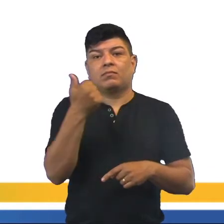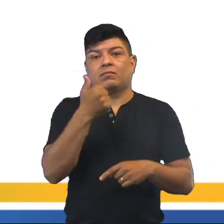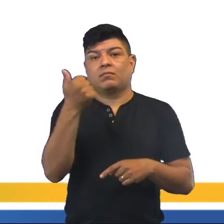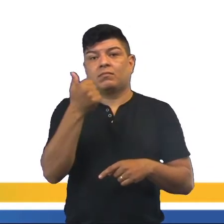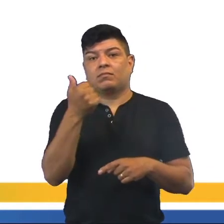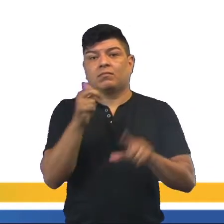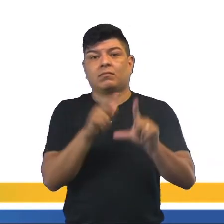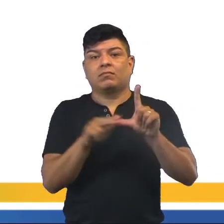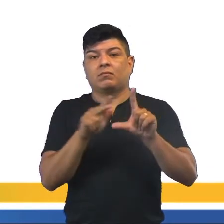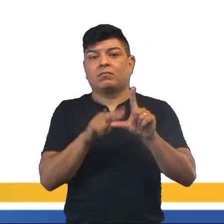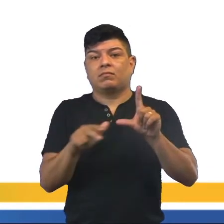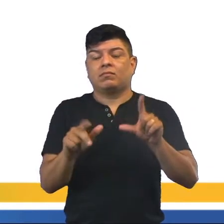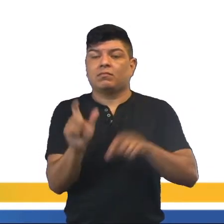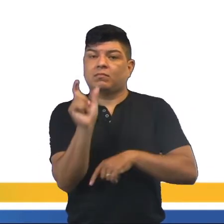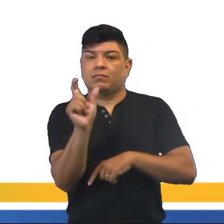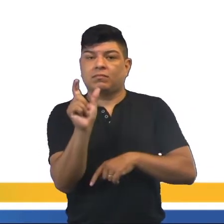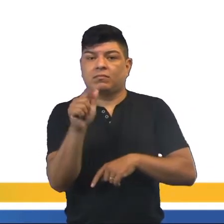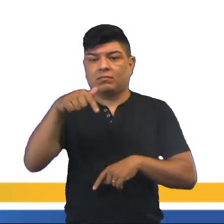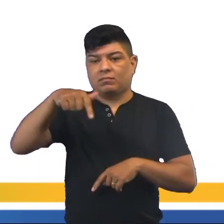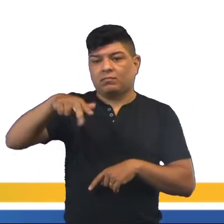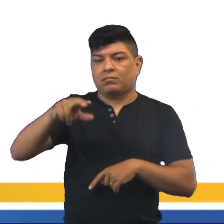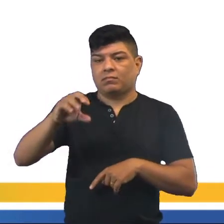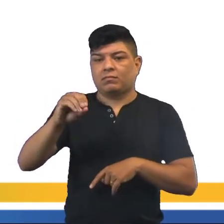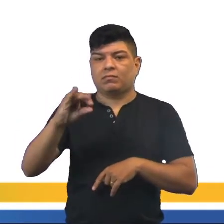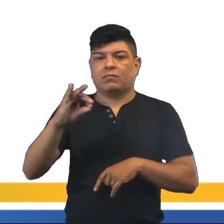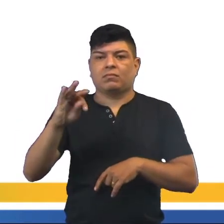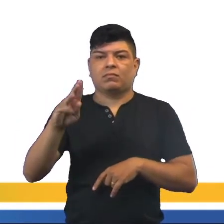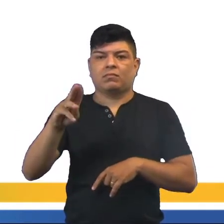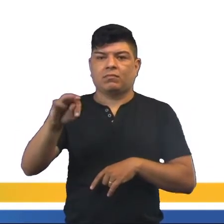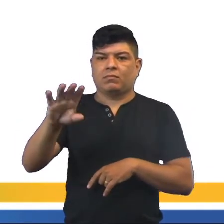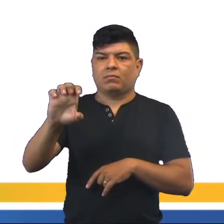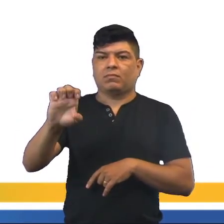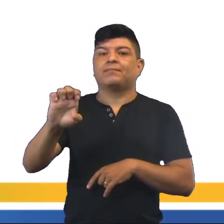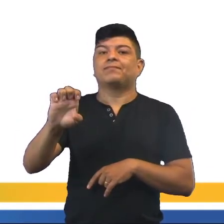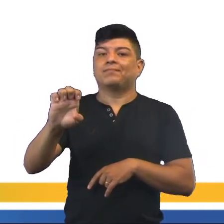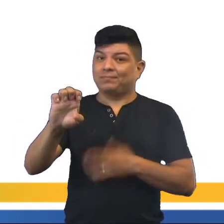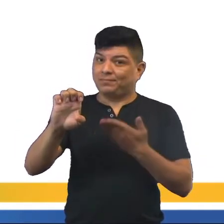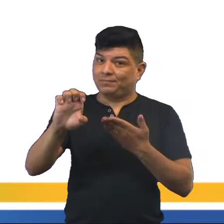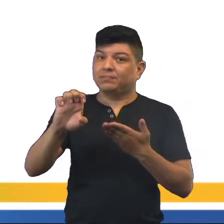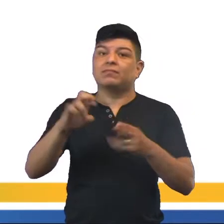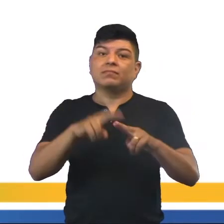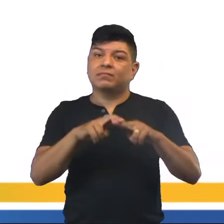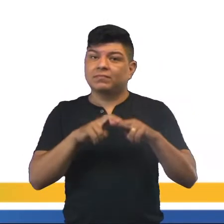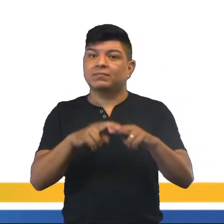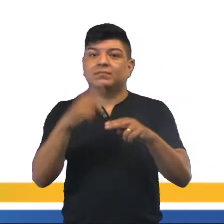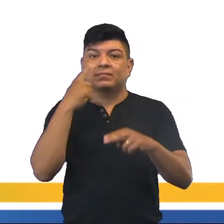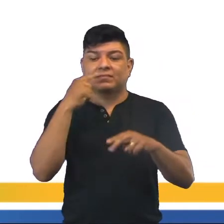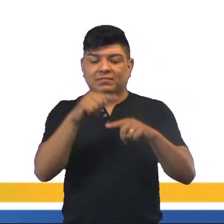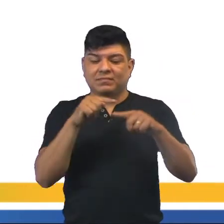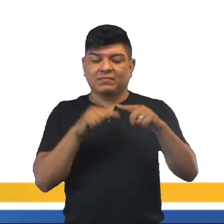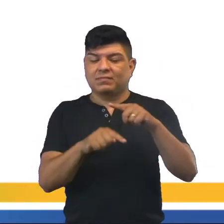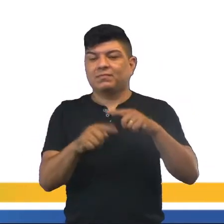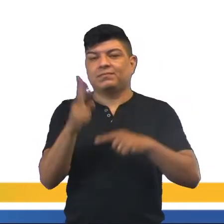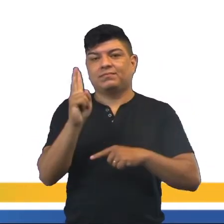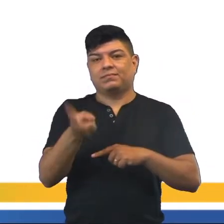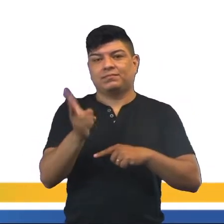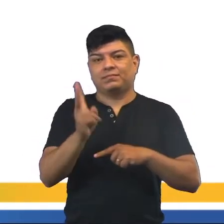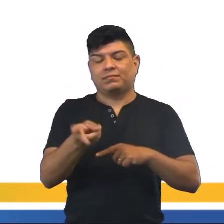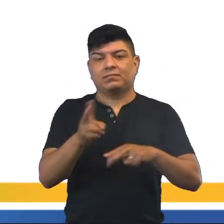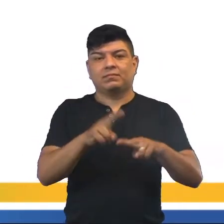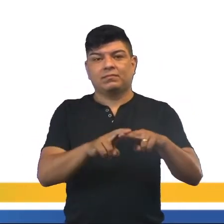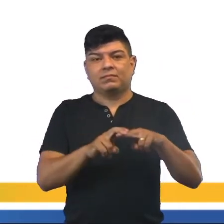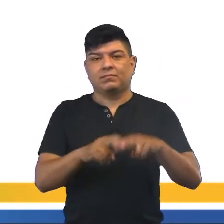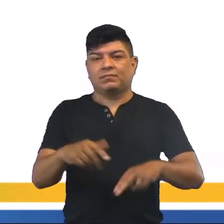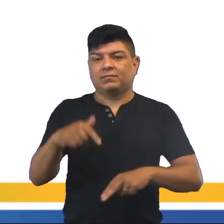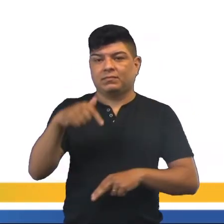da palavra quociente. Ou seja, toda vez que olharmos agora para uma fração, nós vamos ter que vê-la agora como uma divisão, tá? E